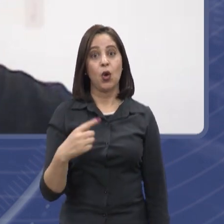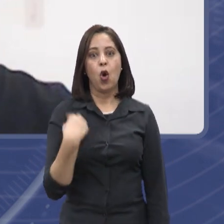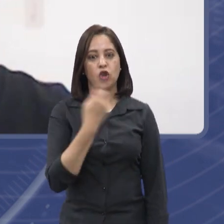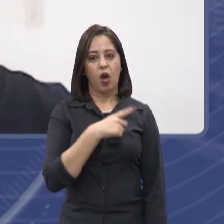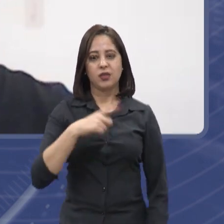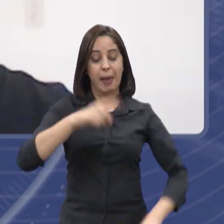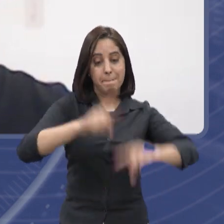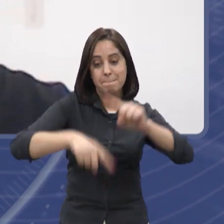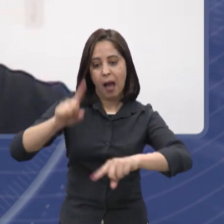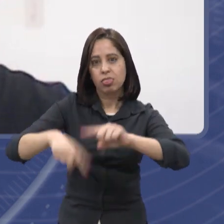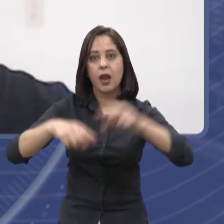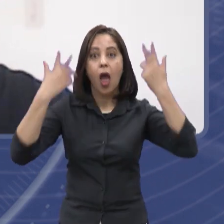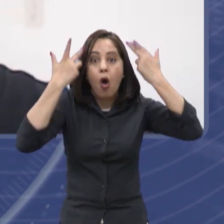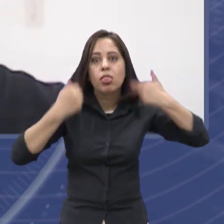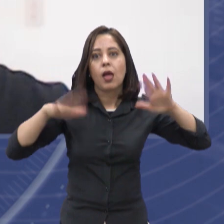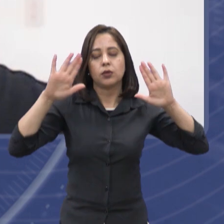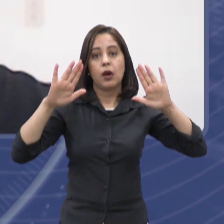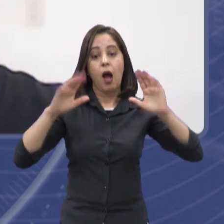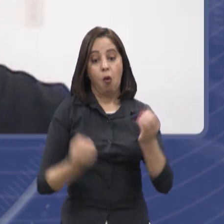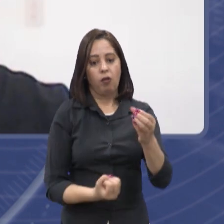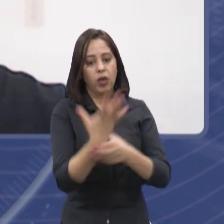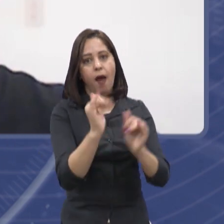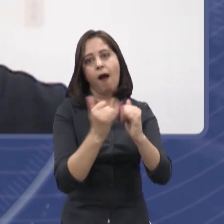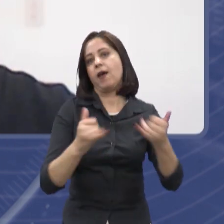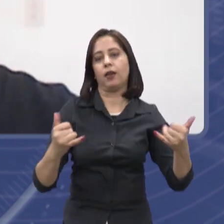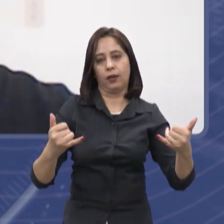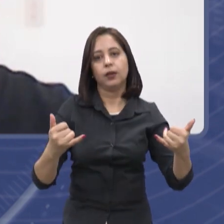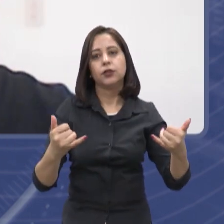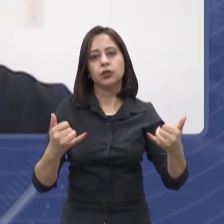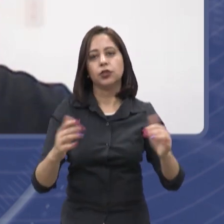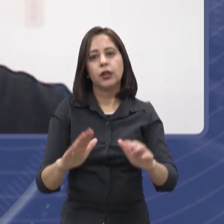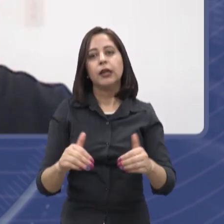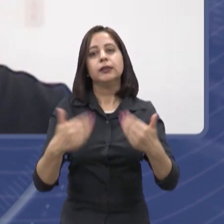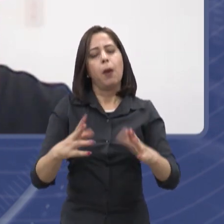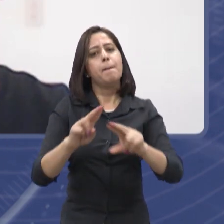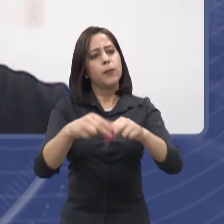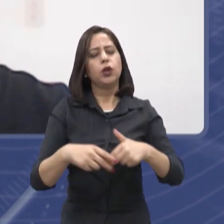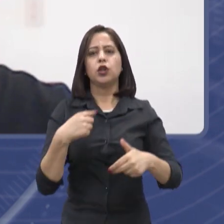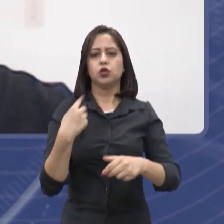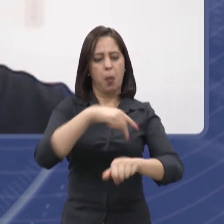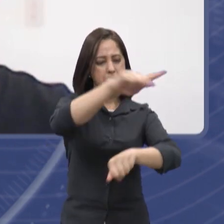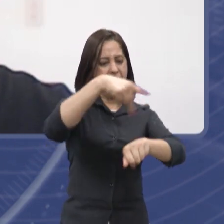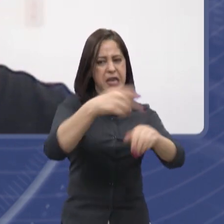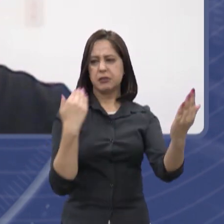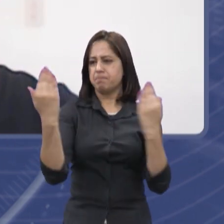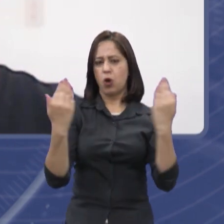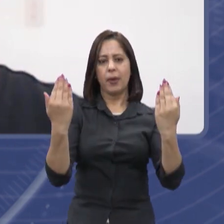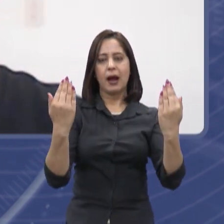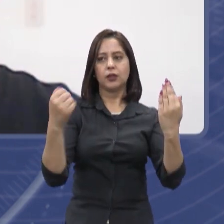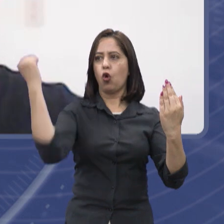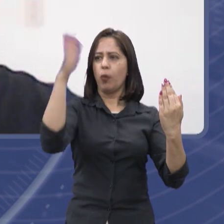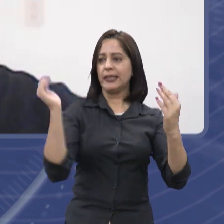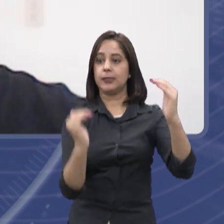naturais e isso favorece. Não é à toa que a gente está à frente de muitos países do mundo. E aí,